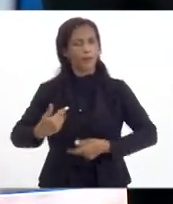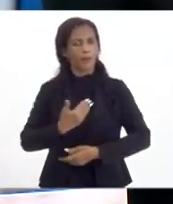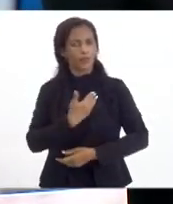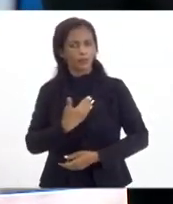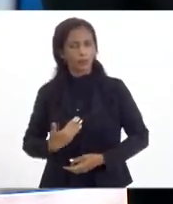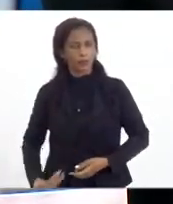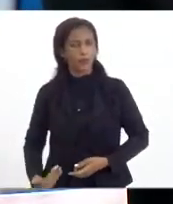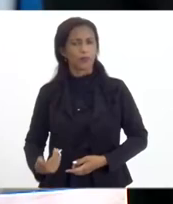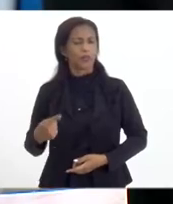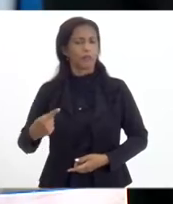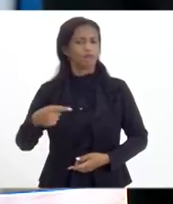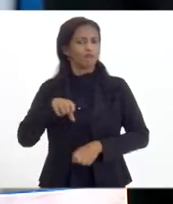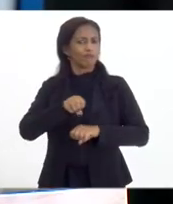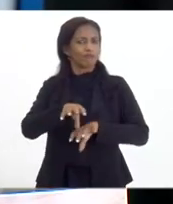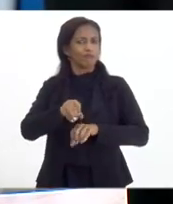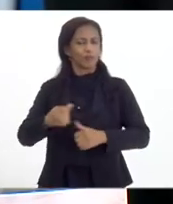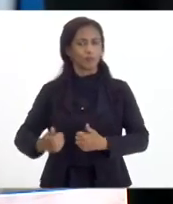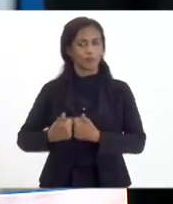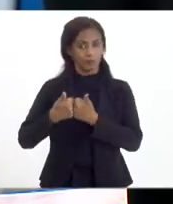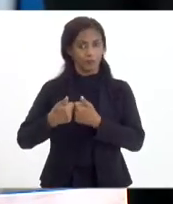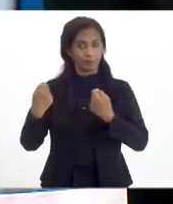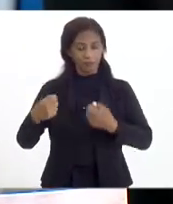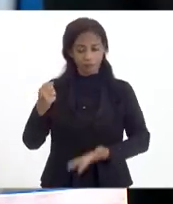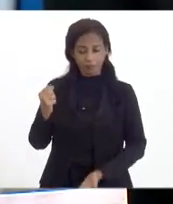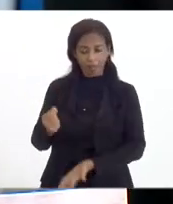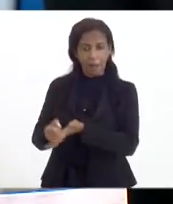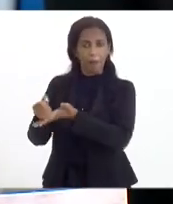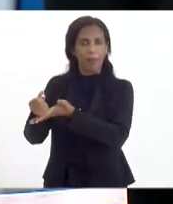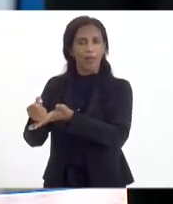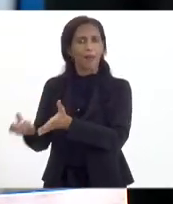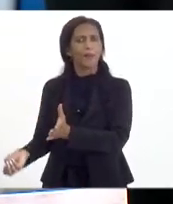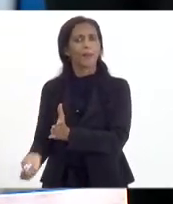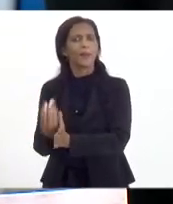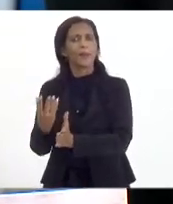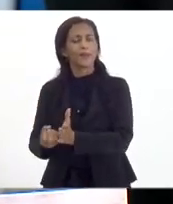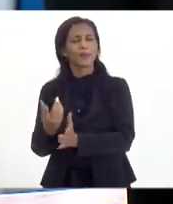melhor. Precisamos também apoiar, quer dizer, a produção de